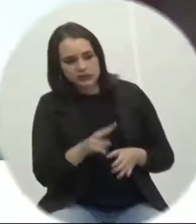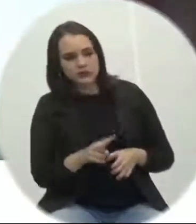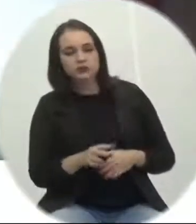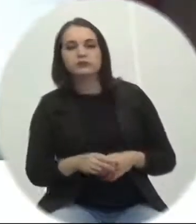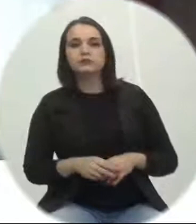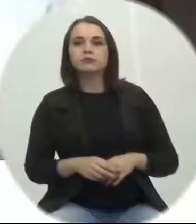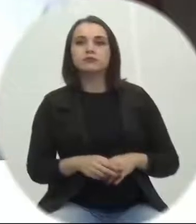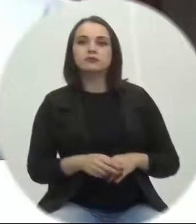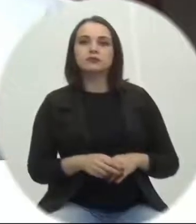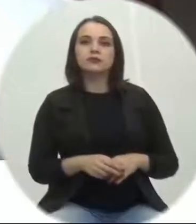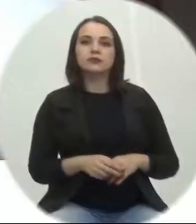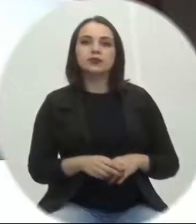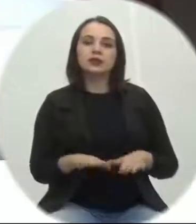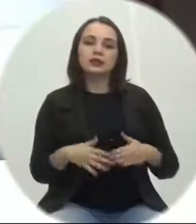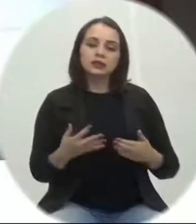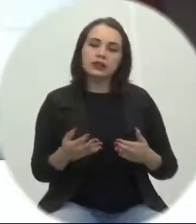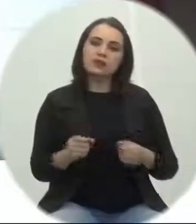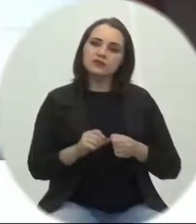Construído um parque,